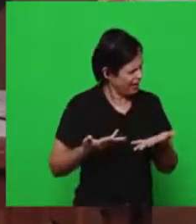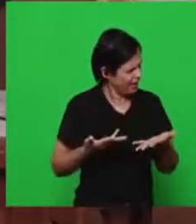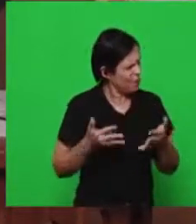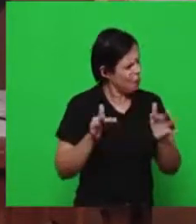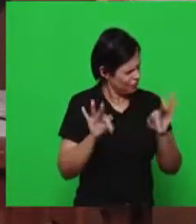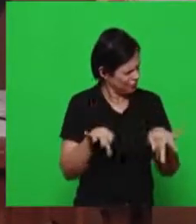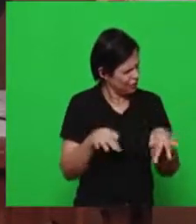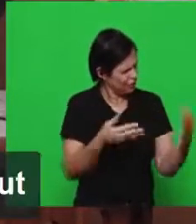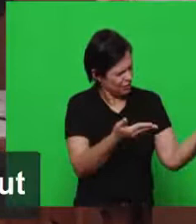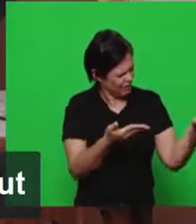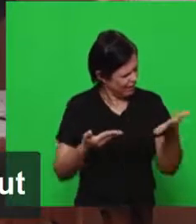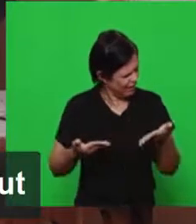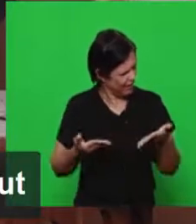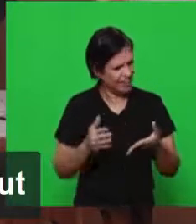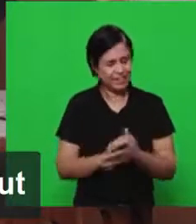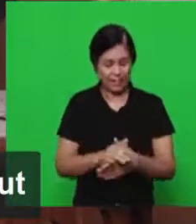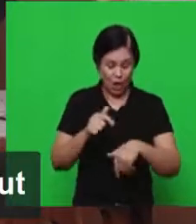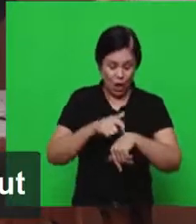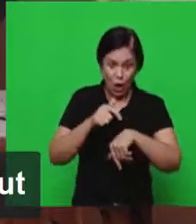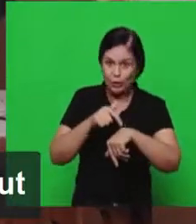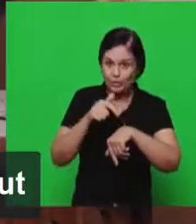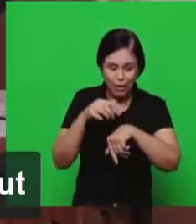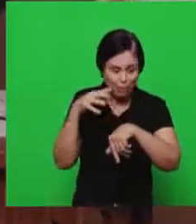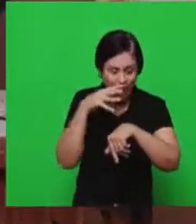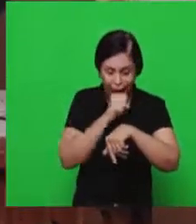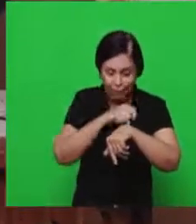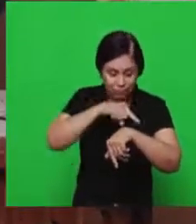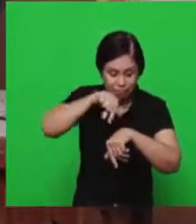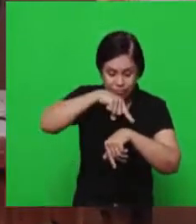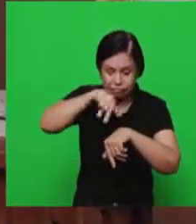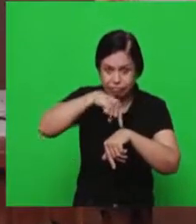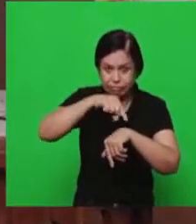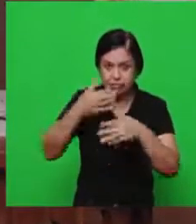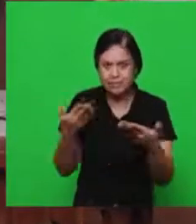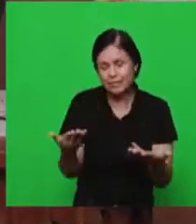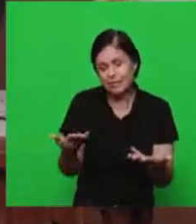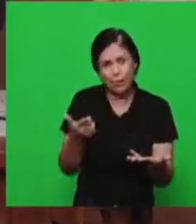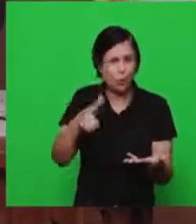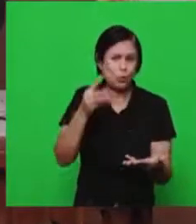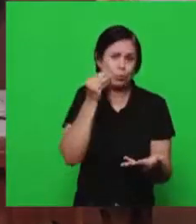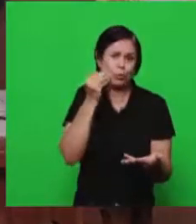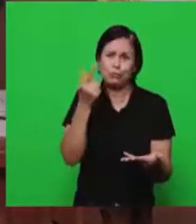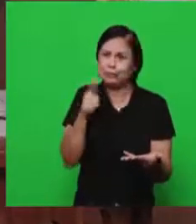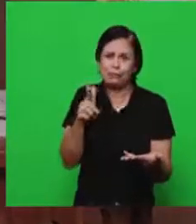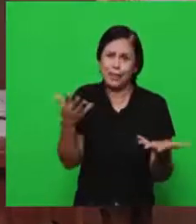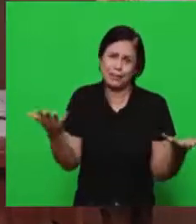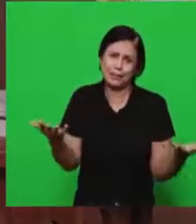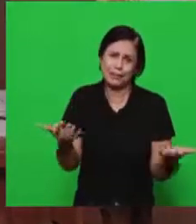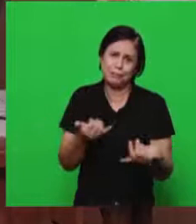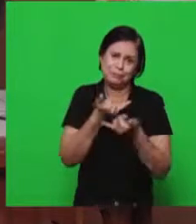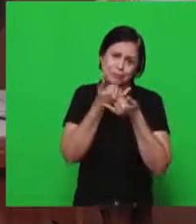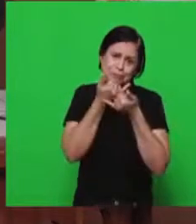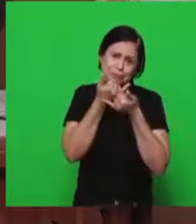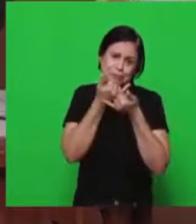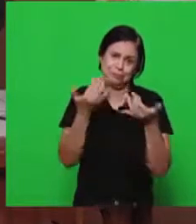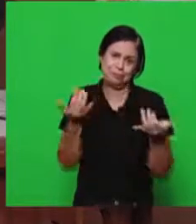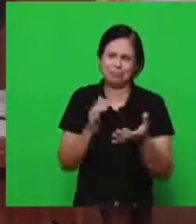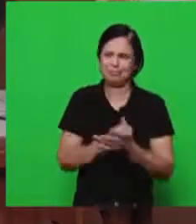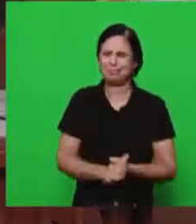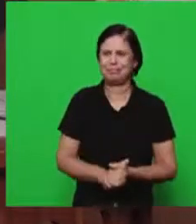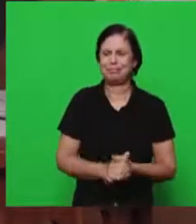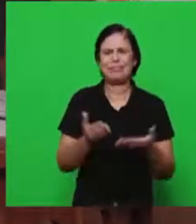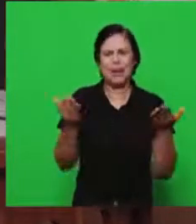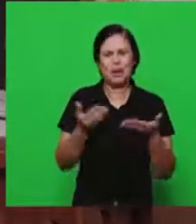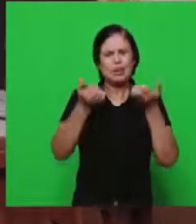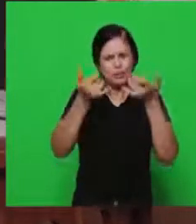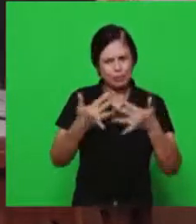encerramento agora avançamos bastante no tempo mas não temos outra oportunidade vamos falar sobre a mensagem